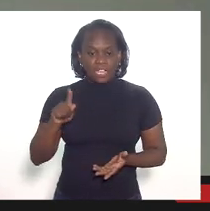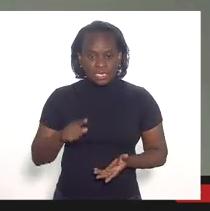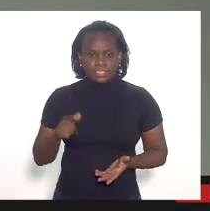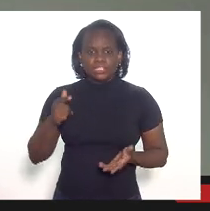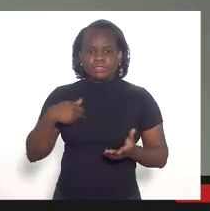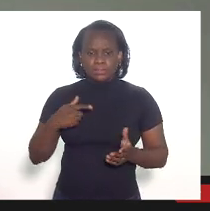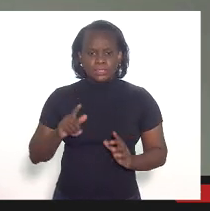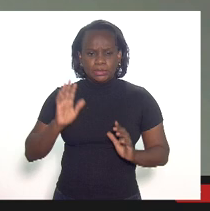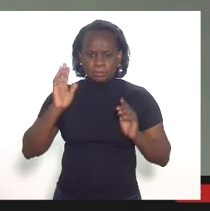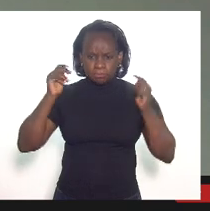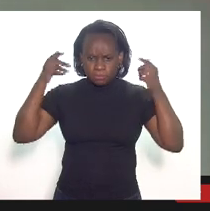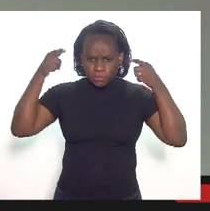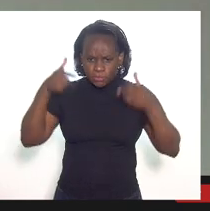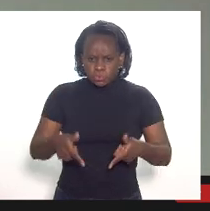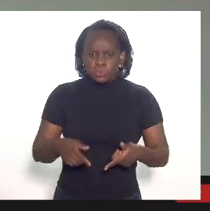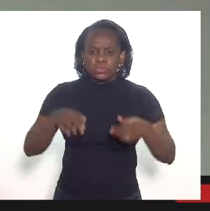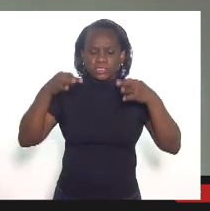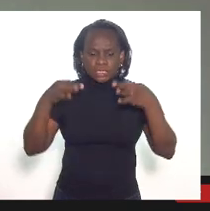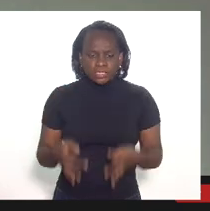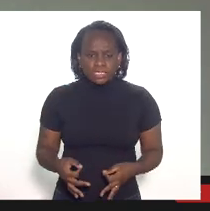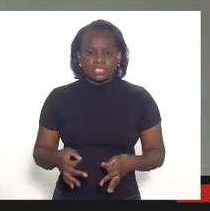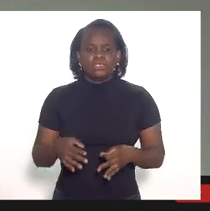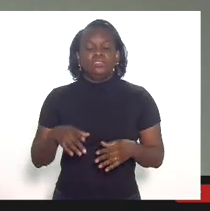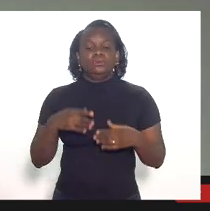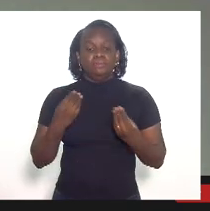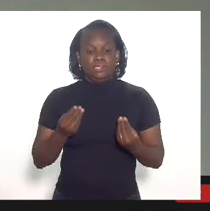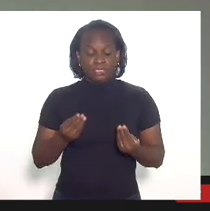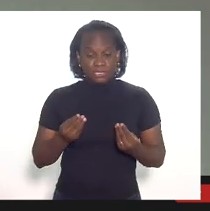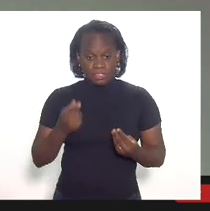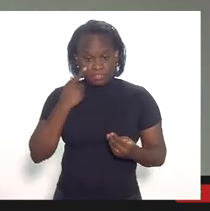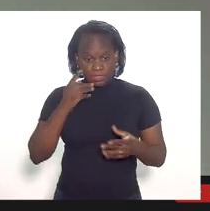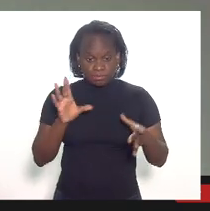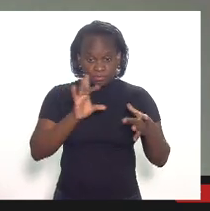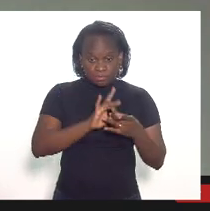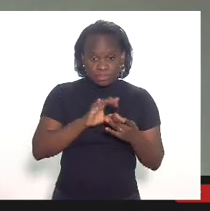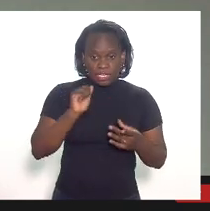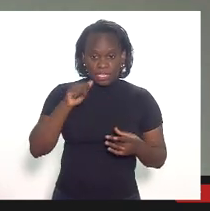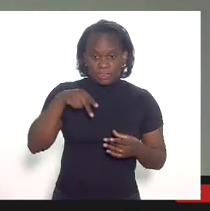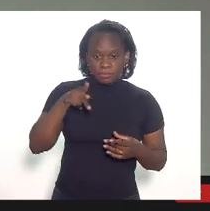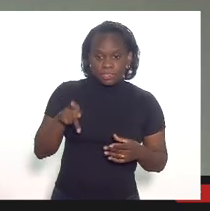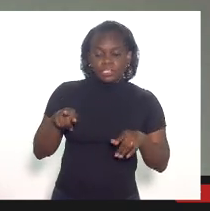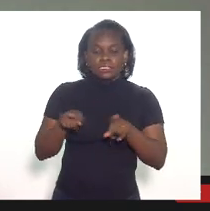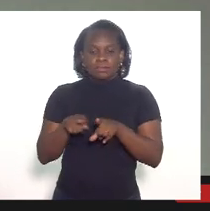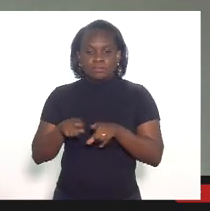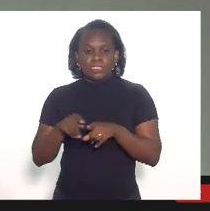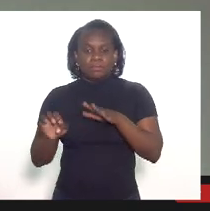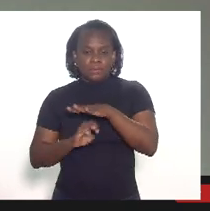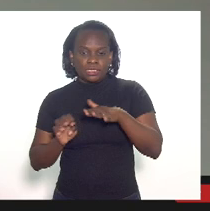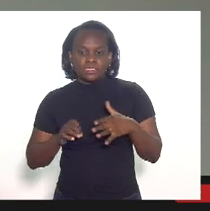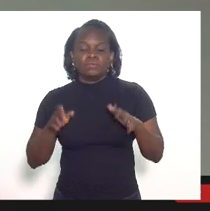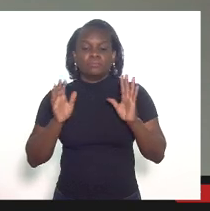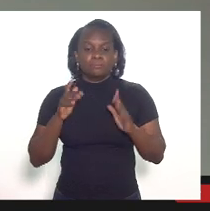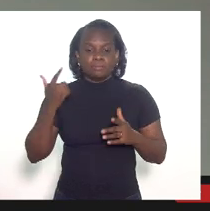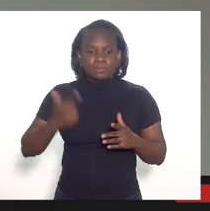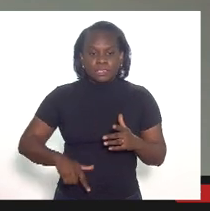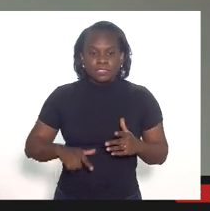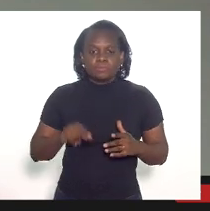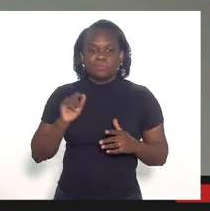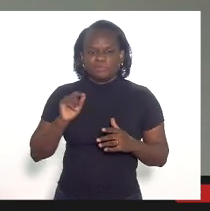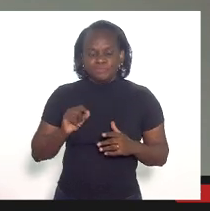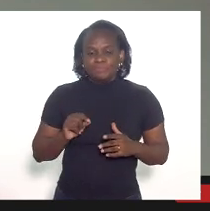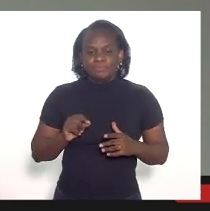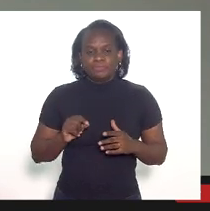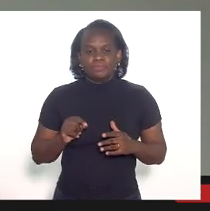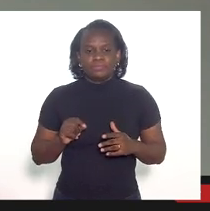tempestiva tanto na interconexão com a ANP quanto com a concessionária, mas, a despeito